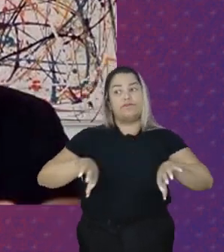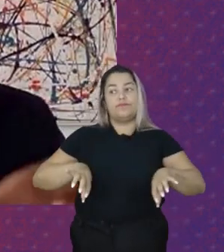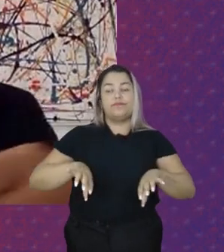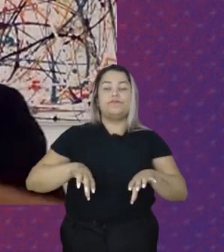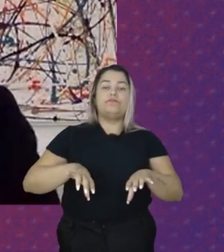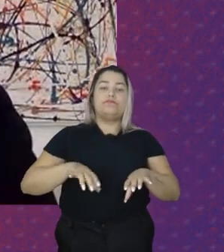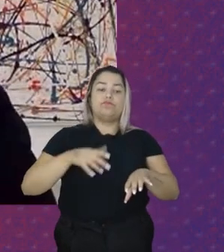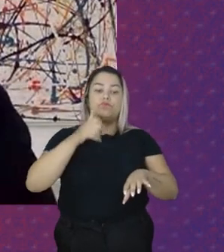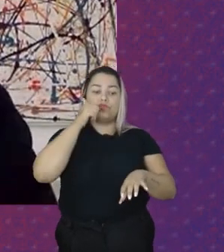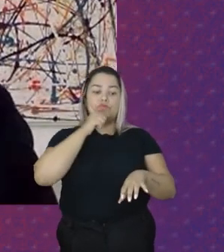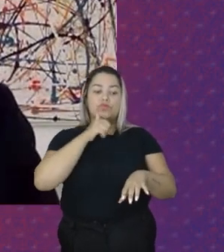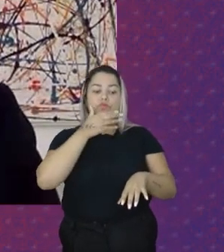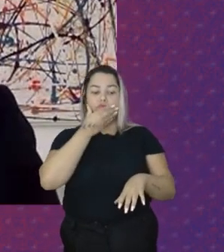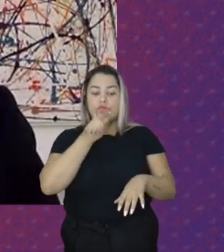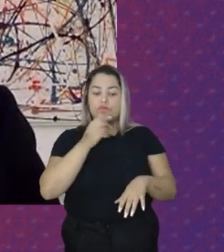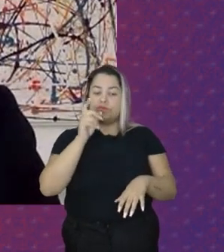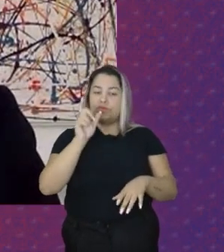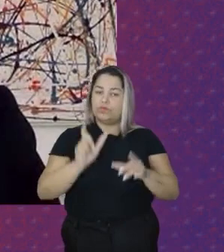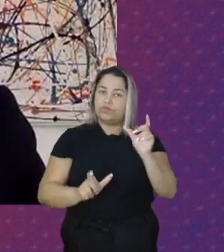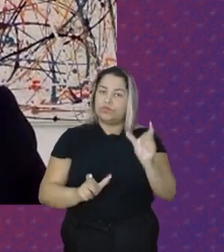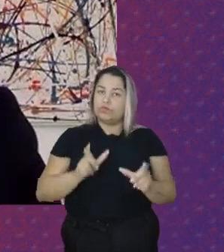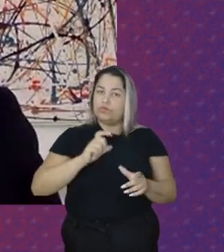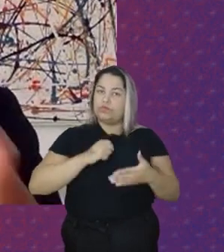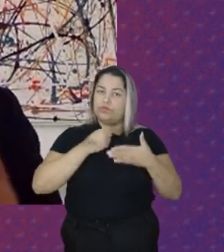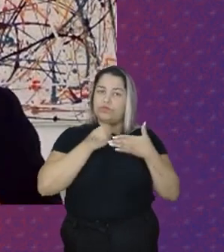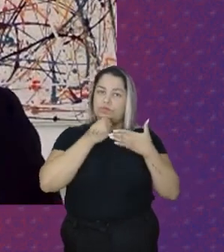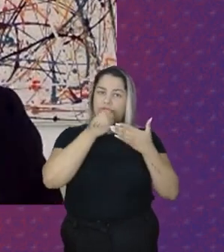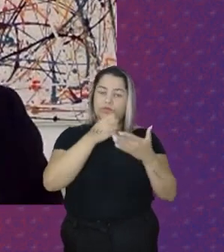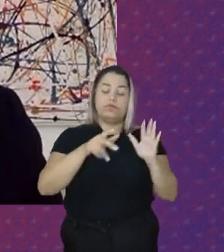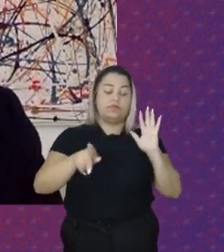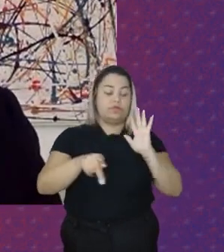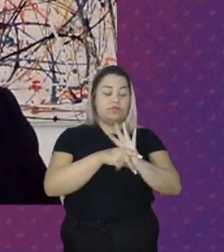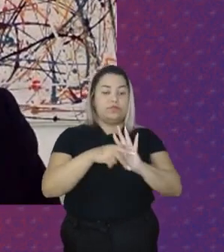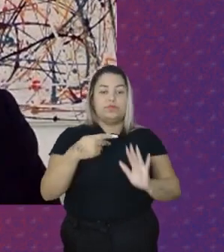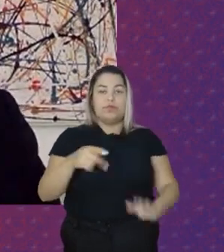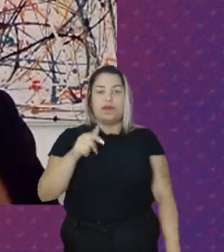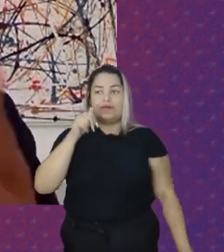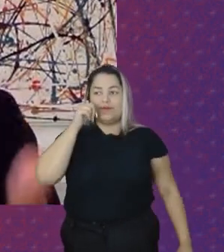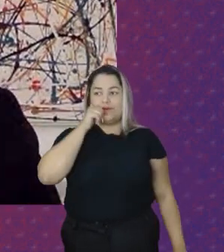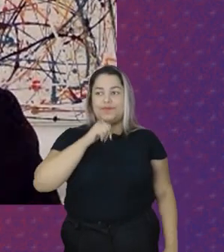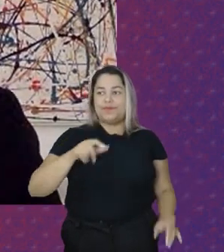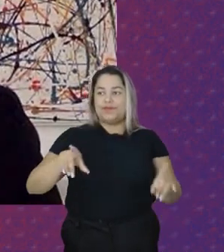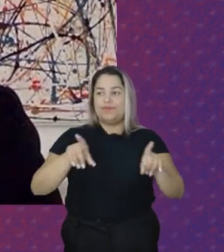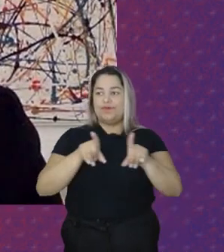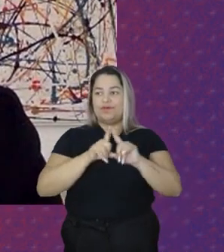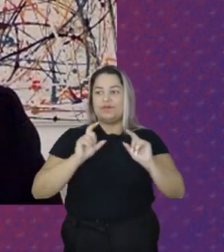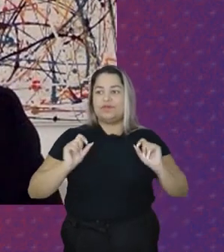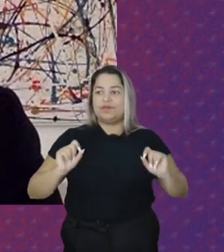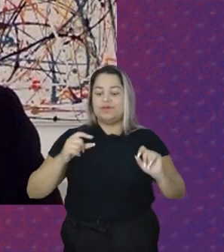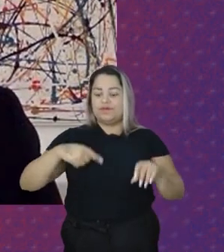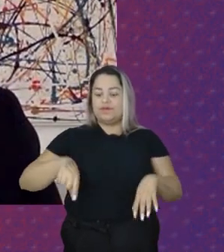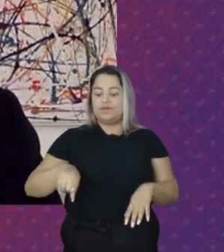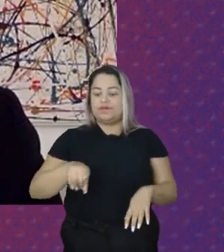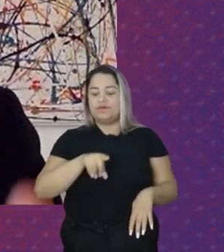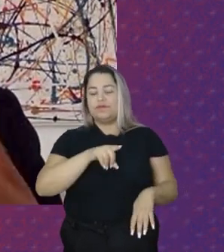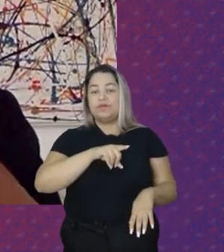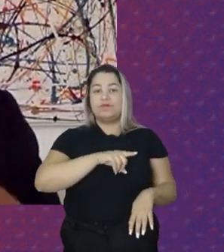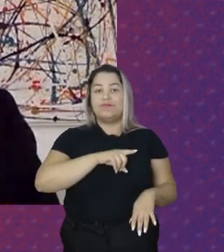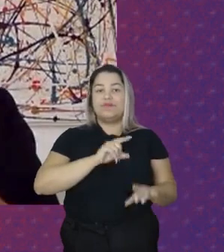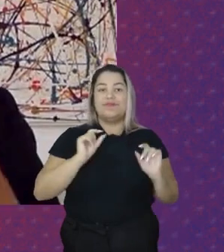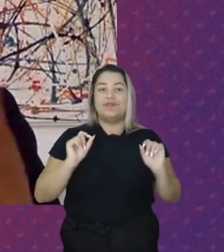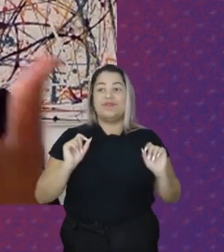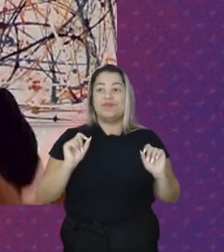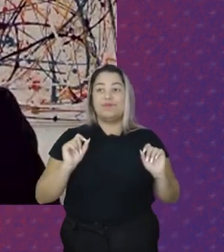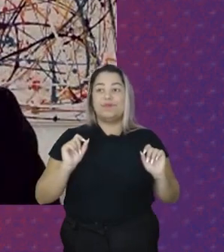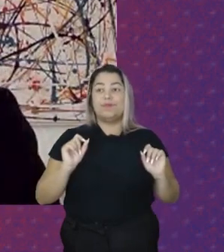trabalho Há uma atribuição Prioritária As mulheres De funções Reprodutivas Ou seja